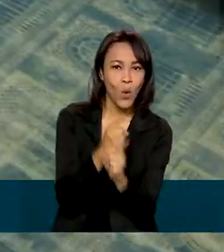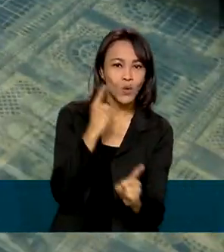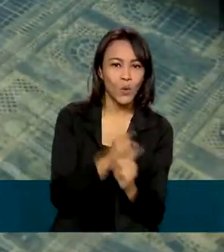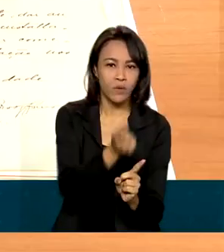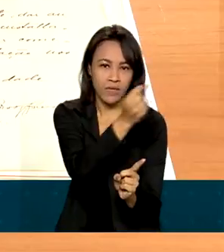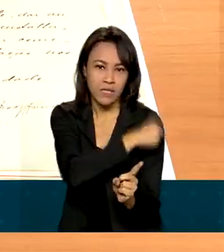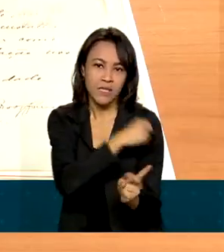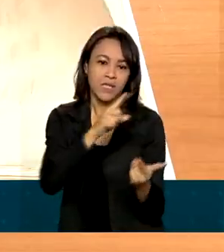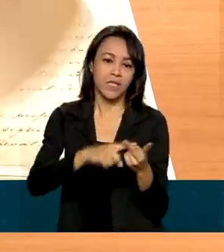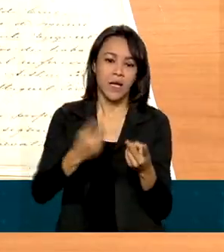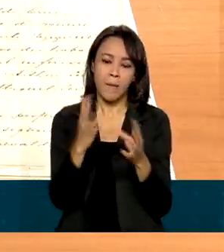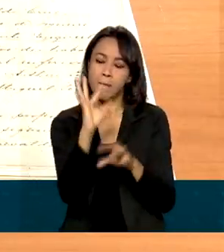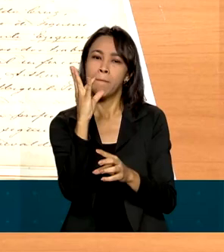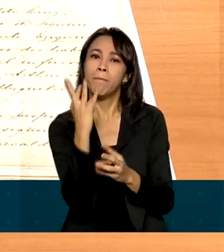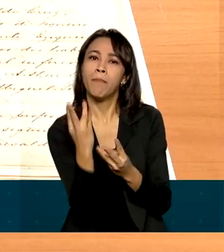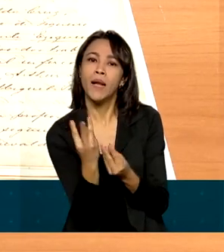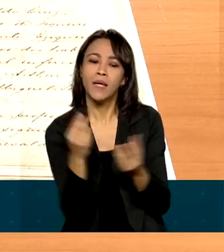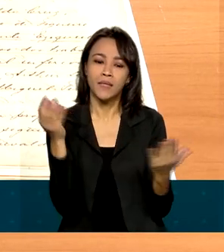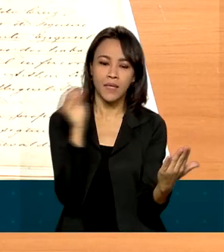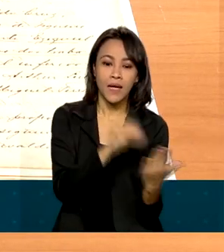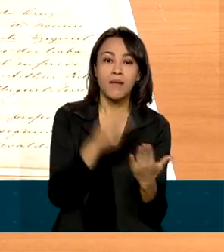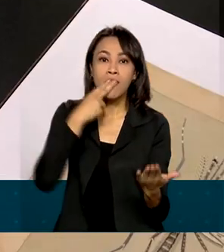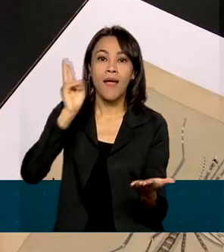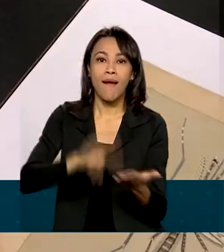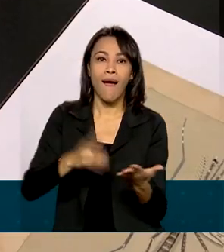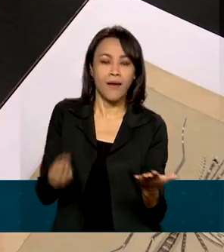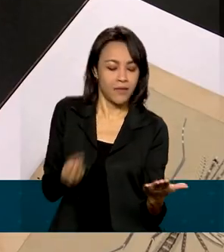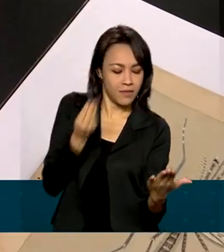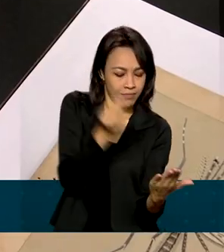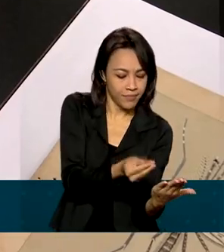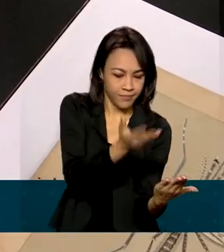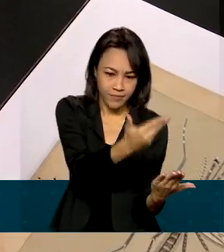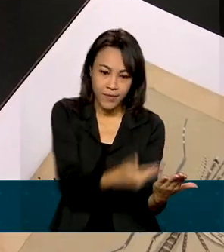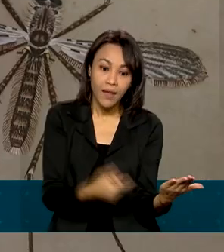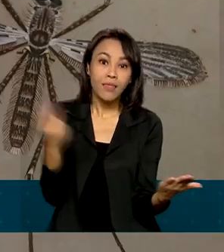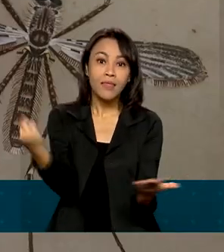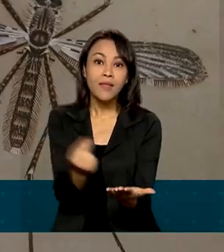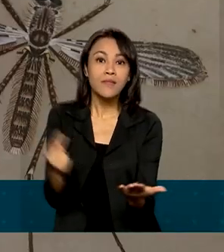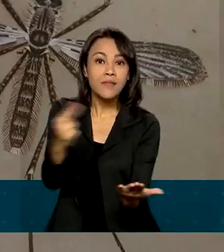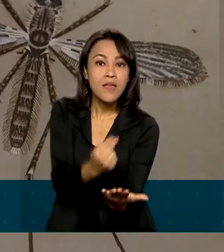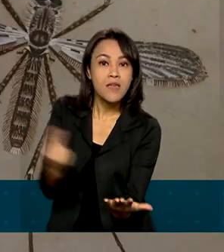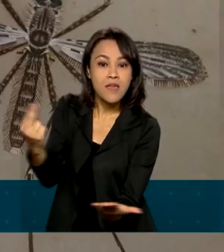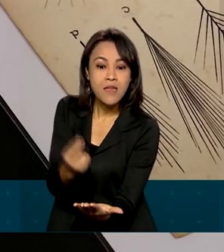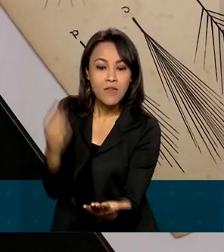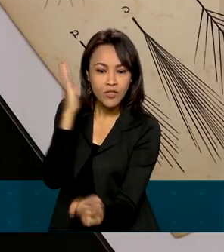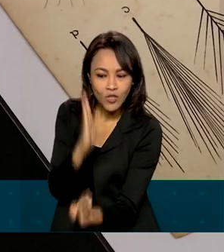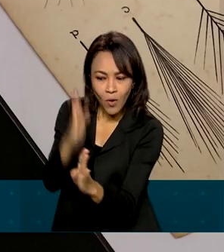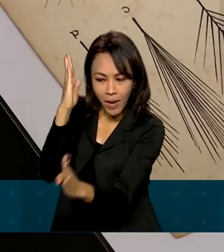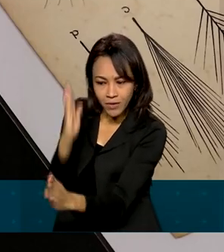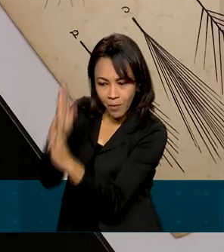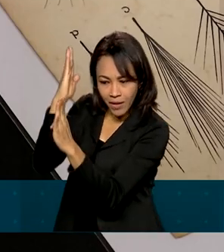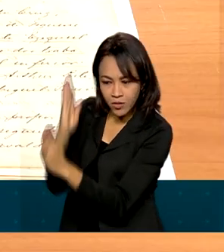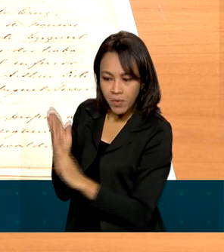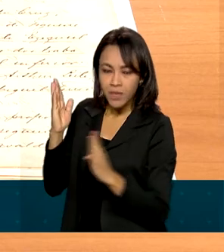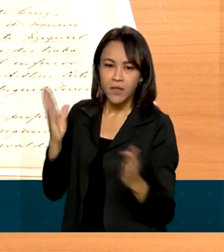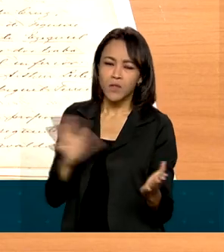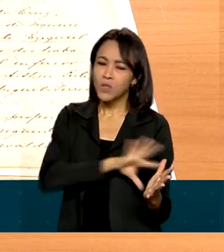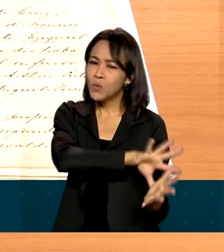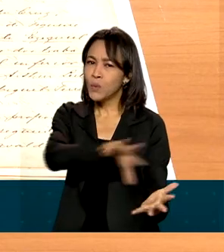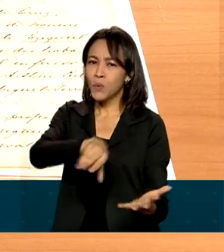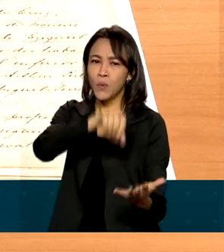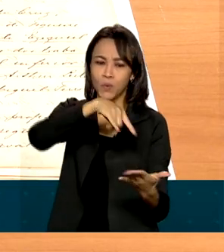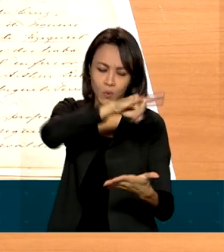do castelo, cartas enviadas pelos cientistas, desenhos com espécies descobertas pelos pesquisadores e